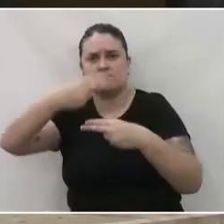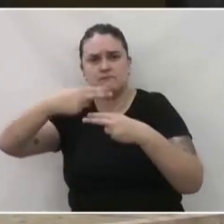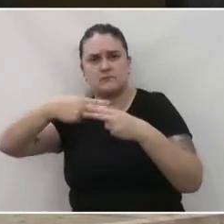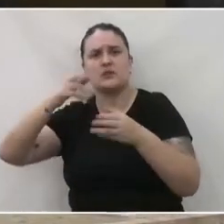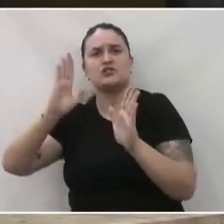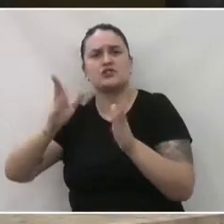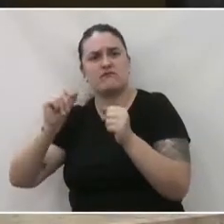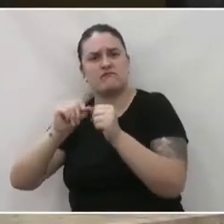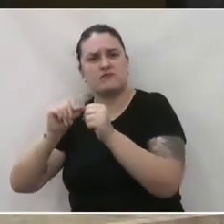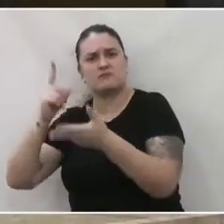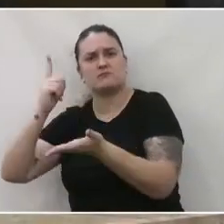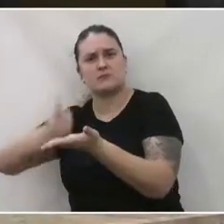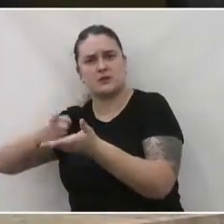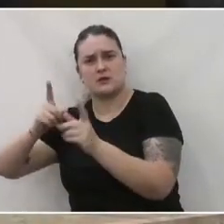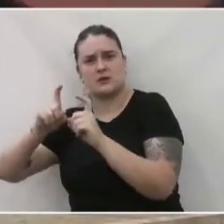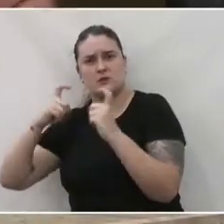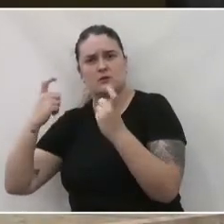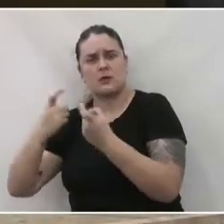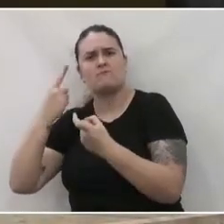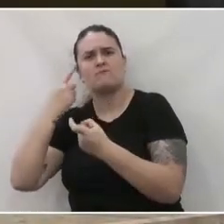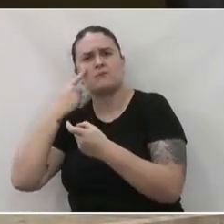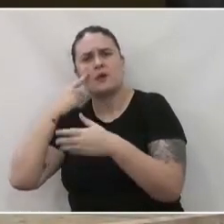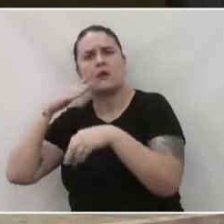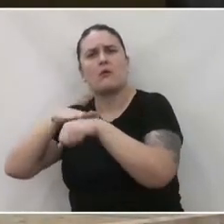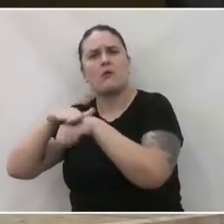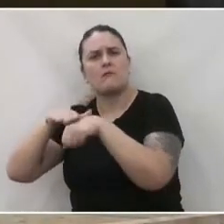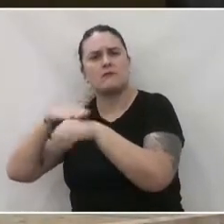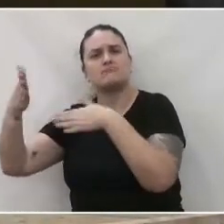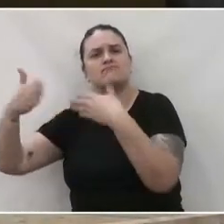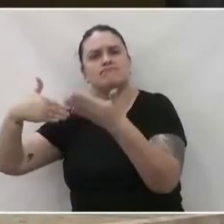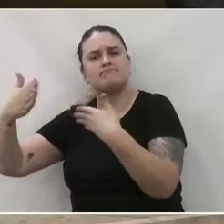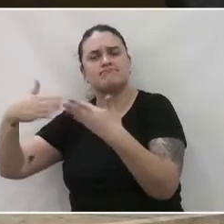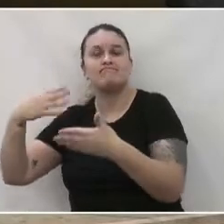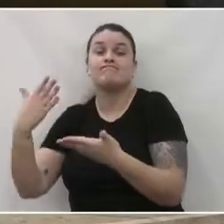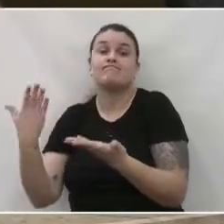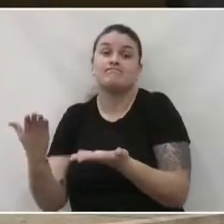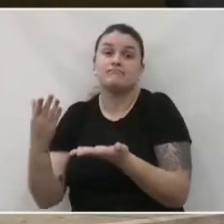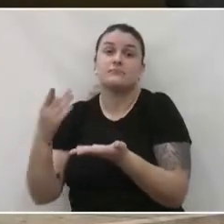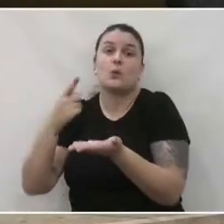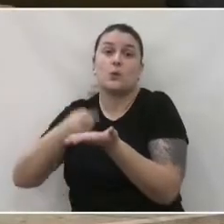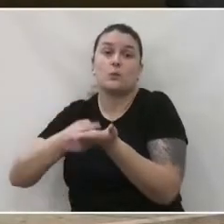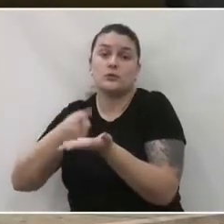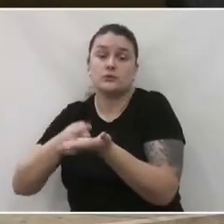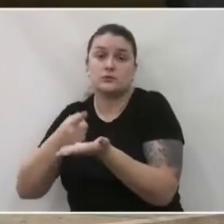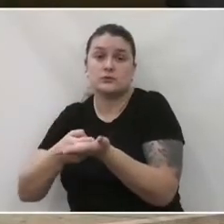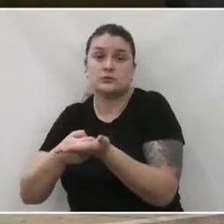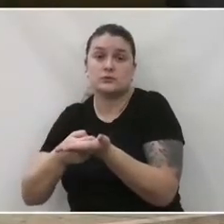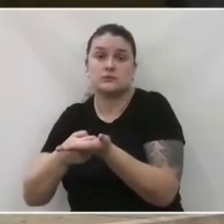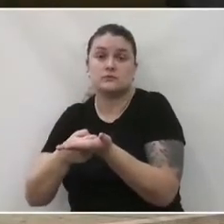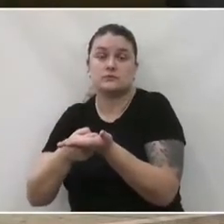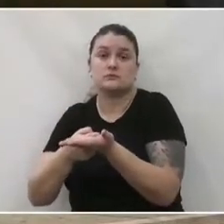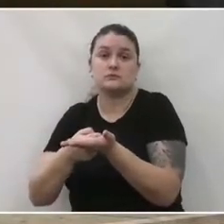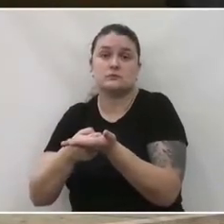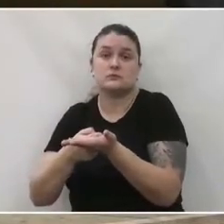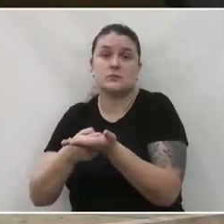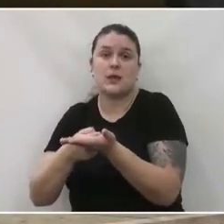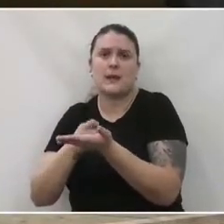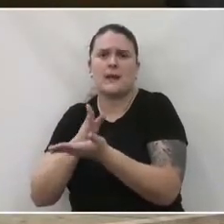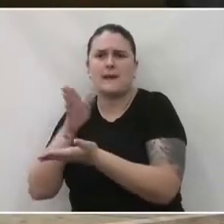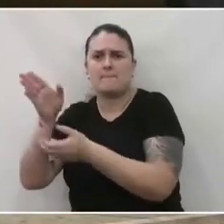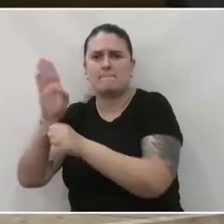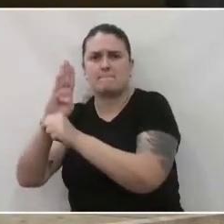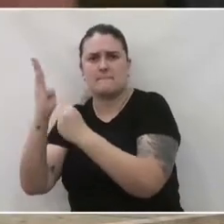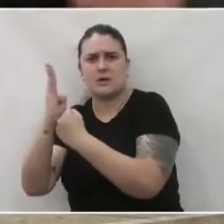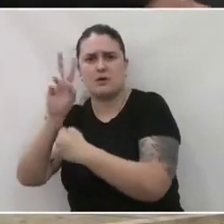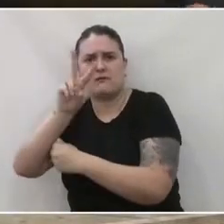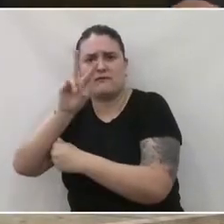uma audiência com eles, a gente teve uma conversa. E aí a gente entrou num acordo aí, e aí entrou o Vila Rica também,